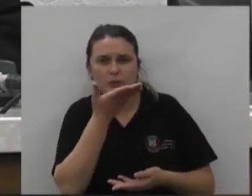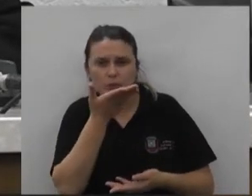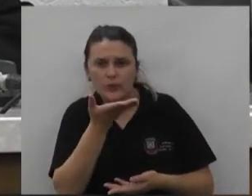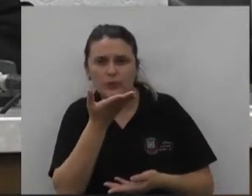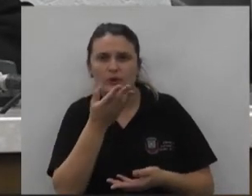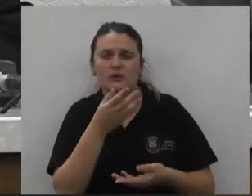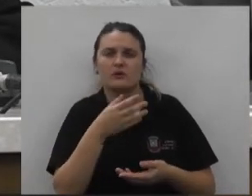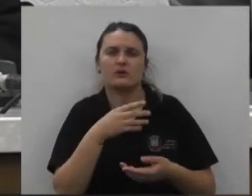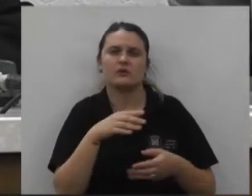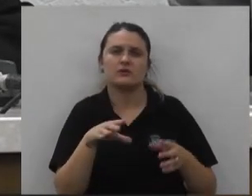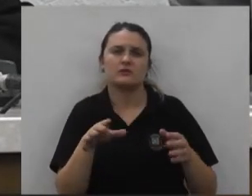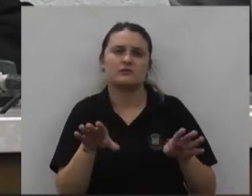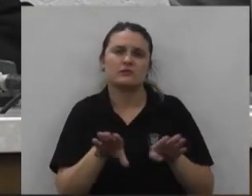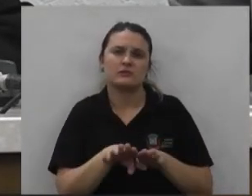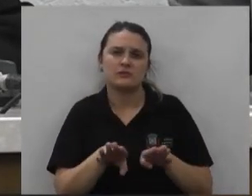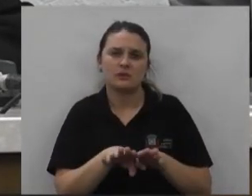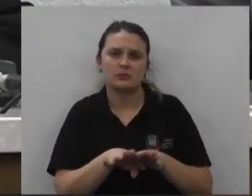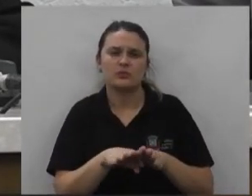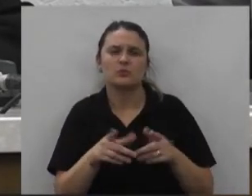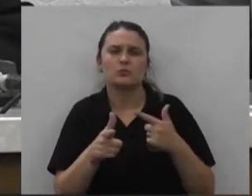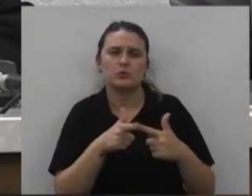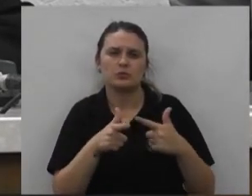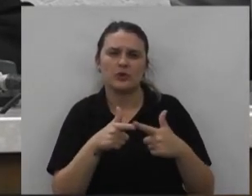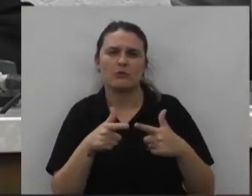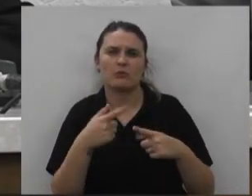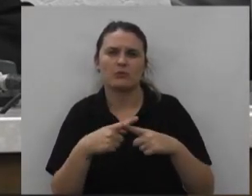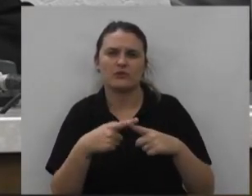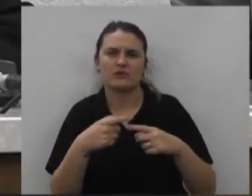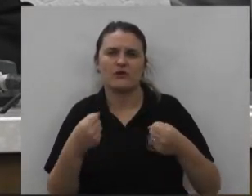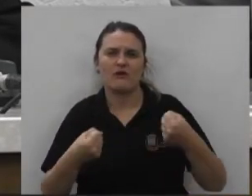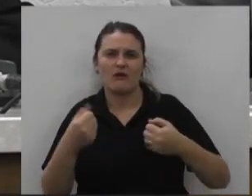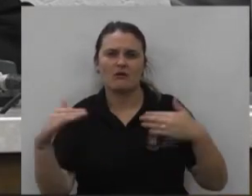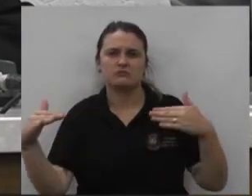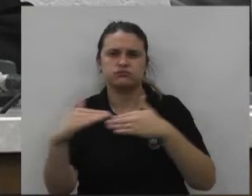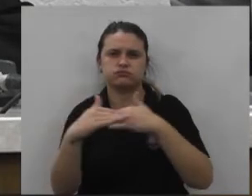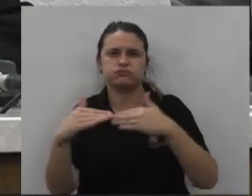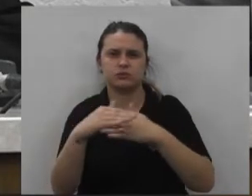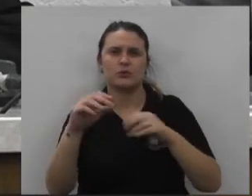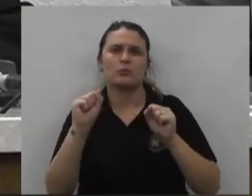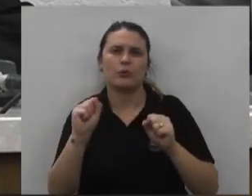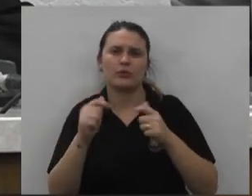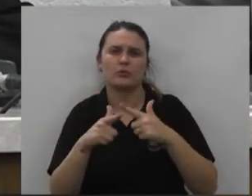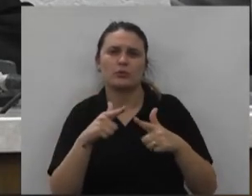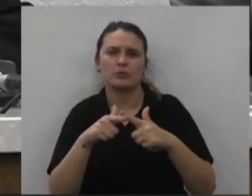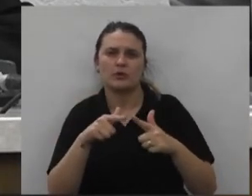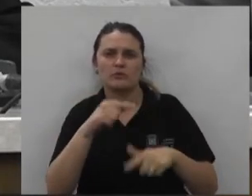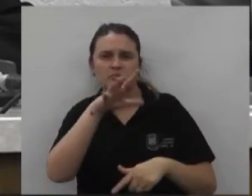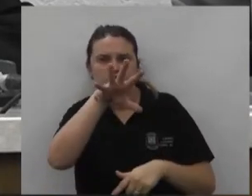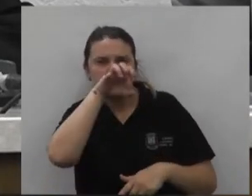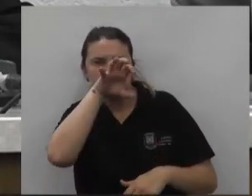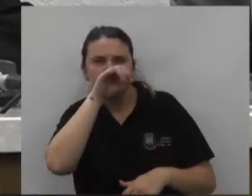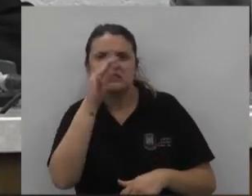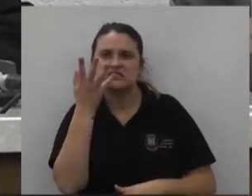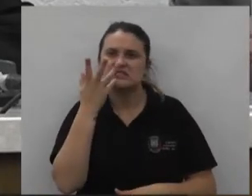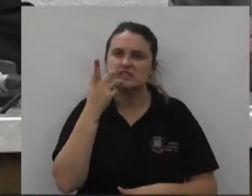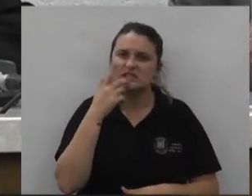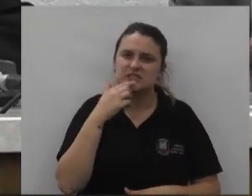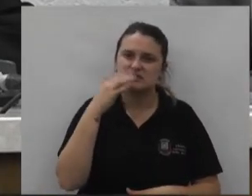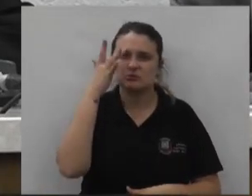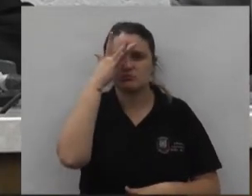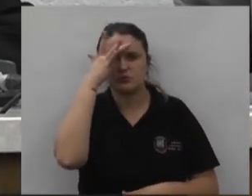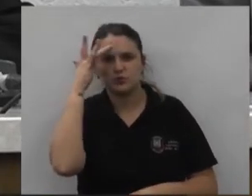levitada com a passagem dos veículos pode causar problemas respiratórios em crianças e idosos